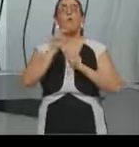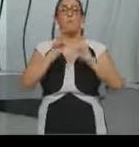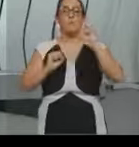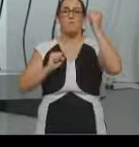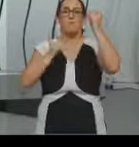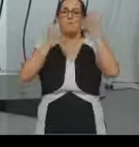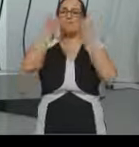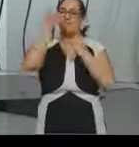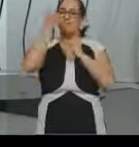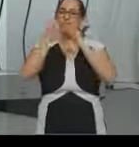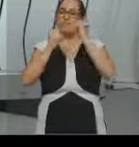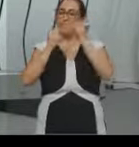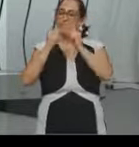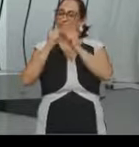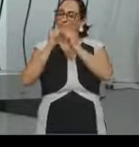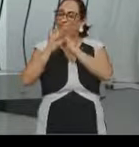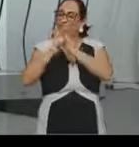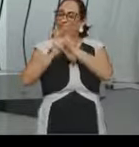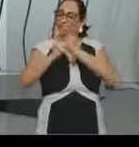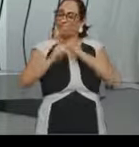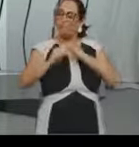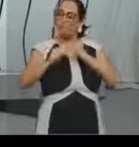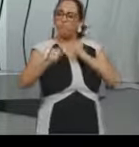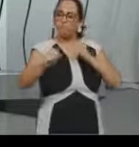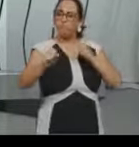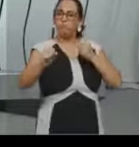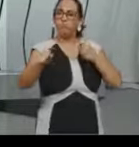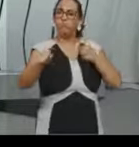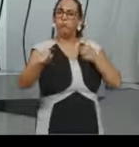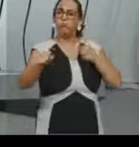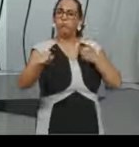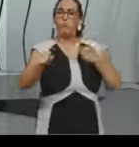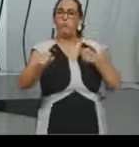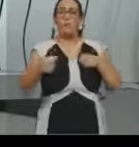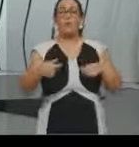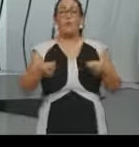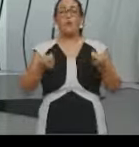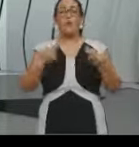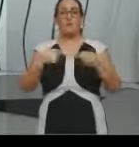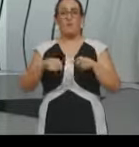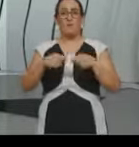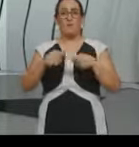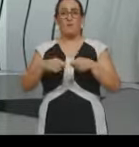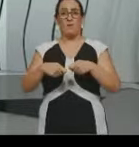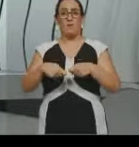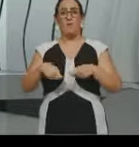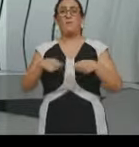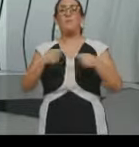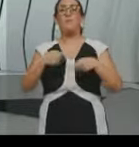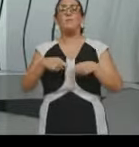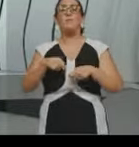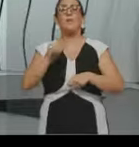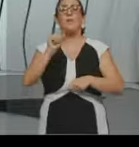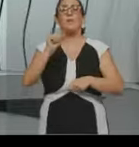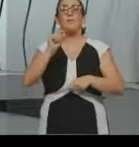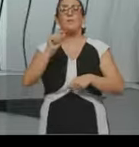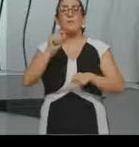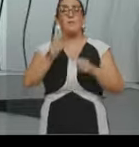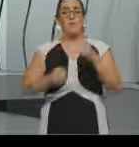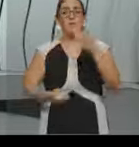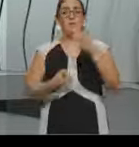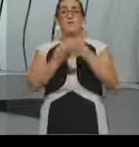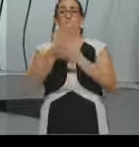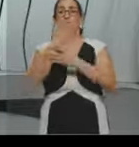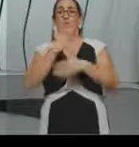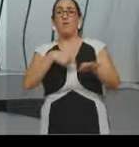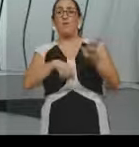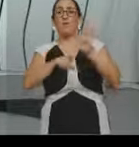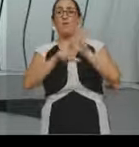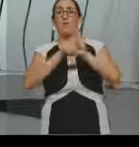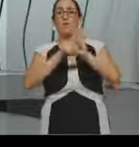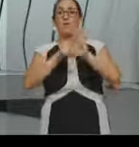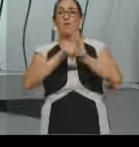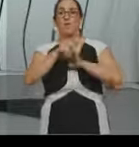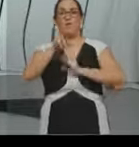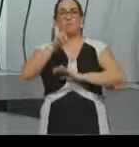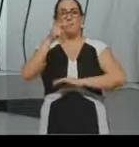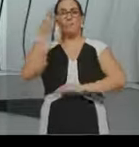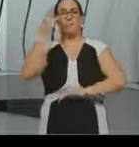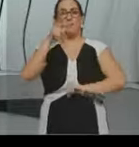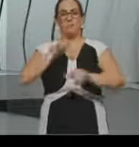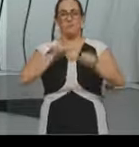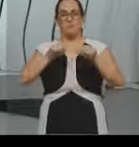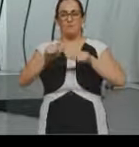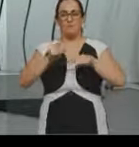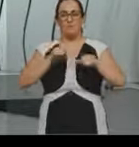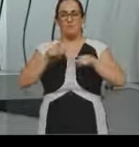crescimento da nossa industrialização e, portanto, a necessidade de regulamentação do trabalho. É muito comum dizer, né, a gente